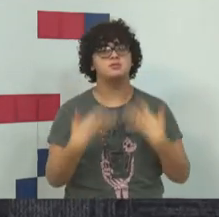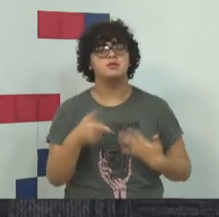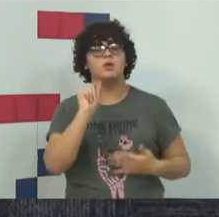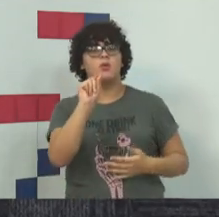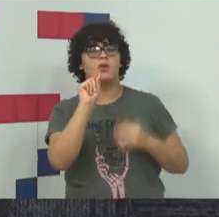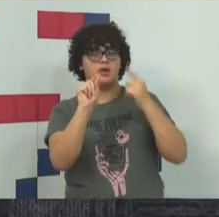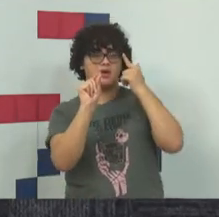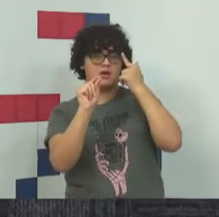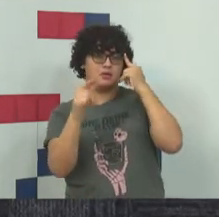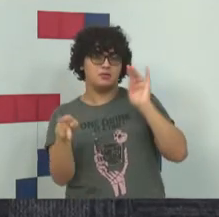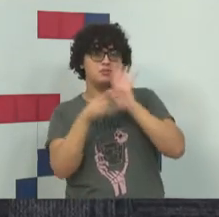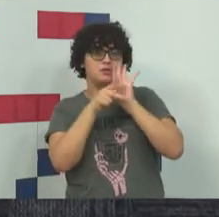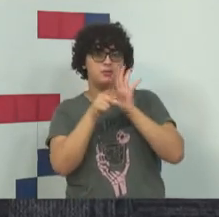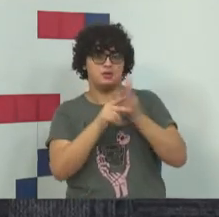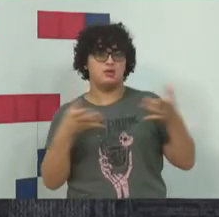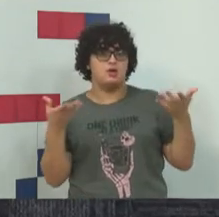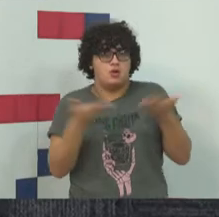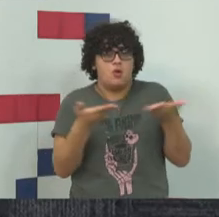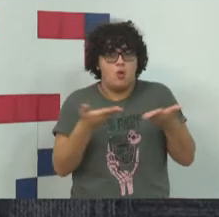o veículo